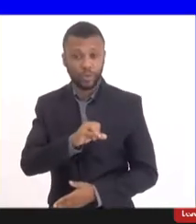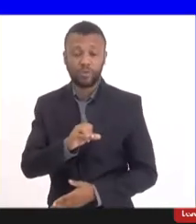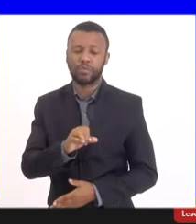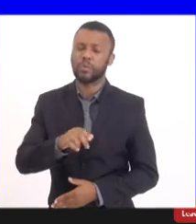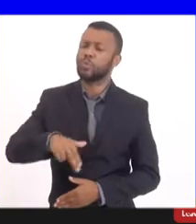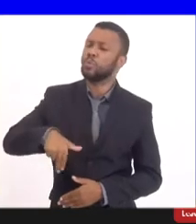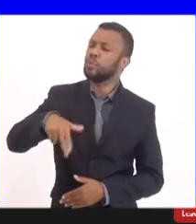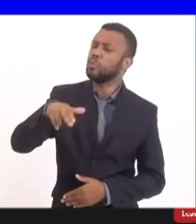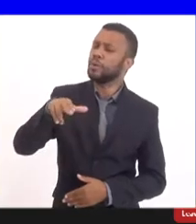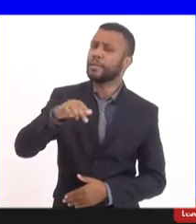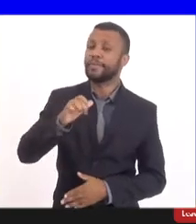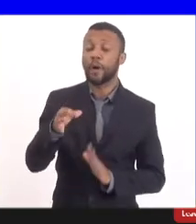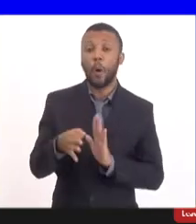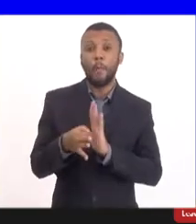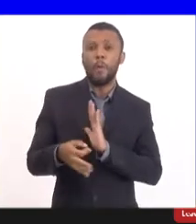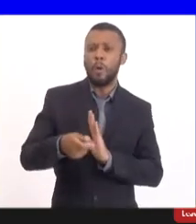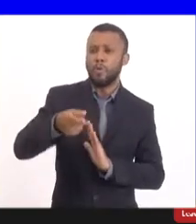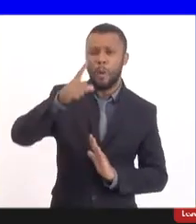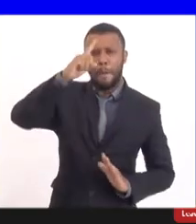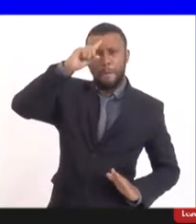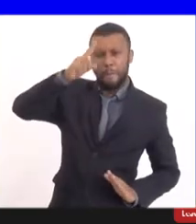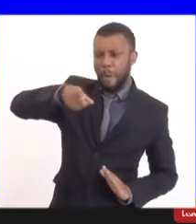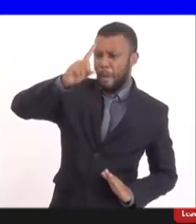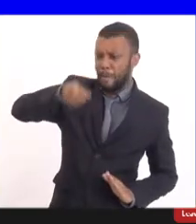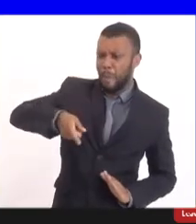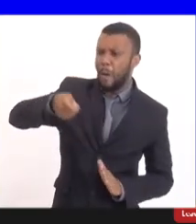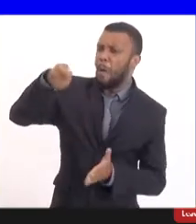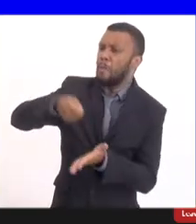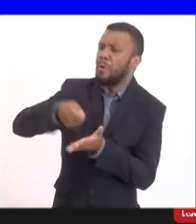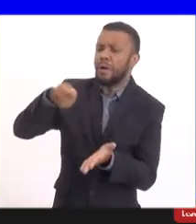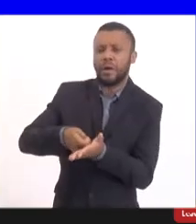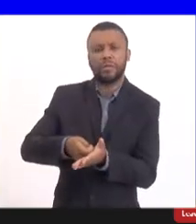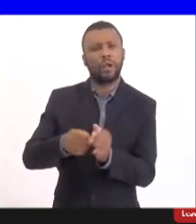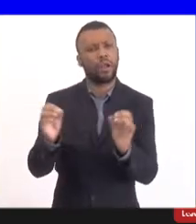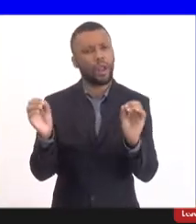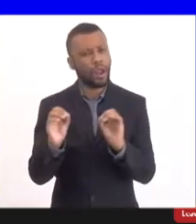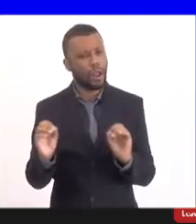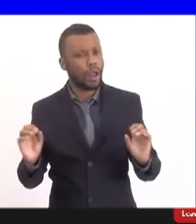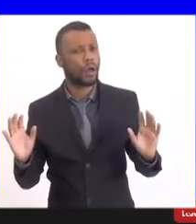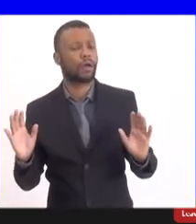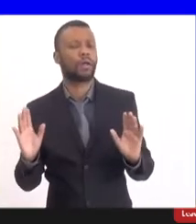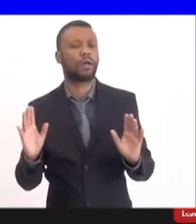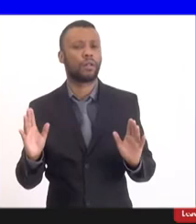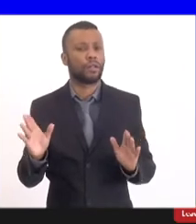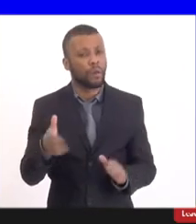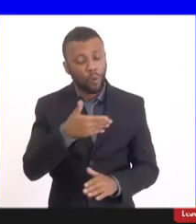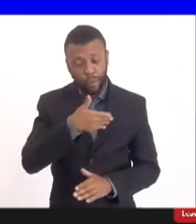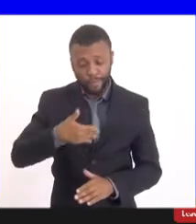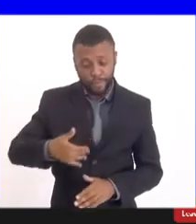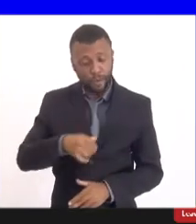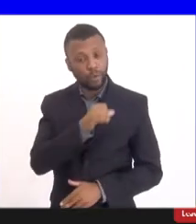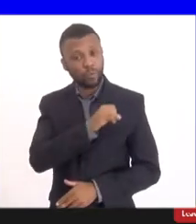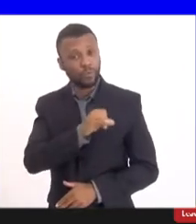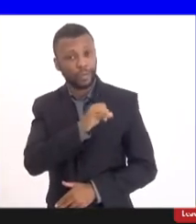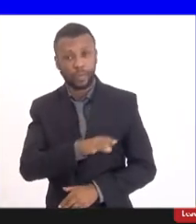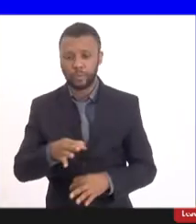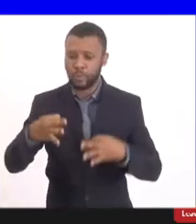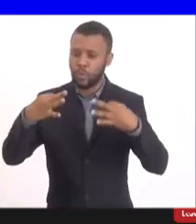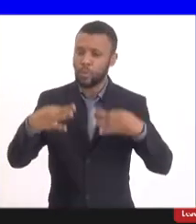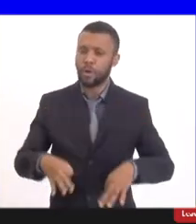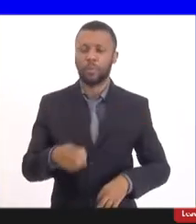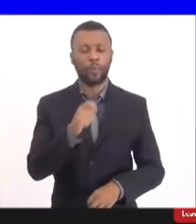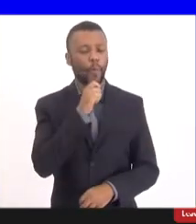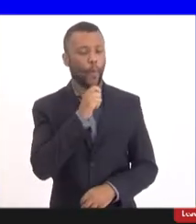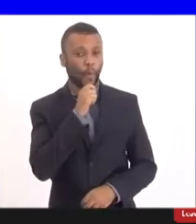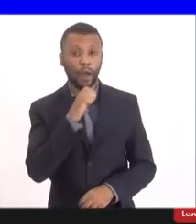teve um posicionamento ditatorial sobre a questão da vacinação. Então, o governo do Estado não se comportou dessa forma e isso é importante